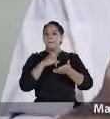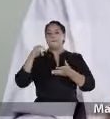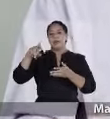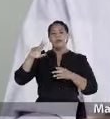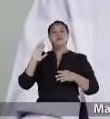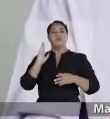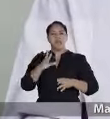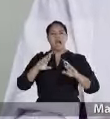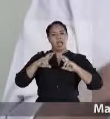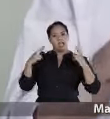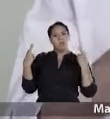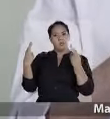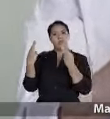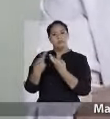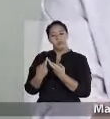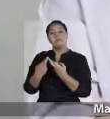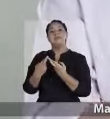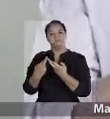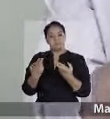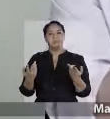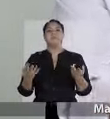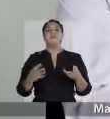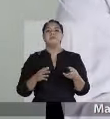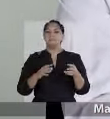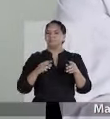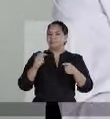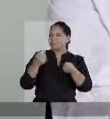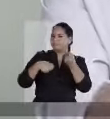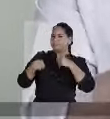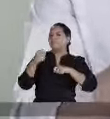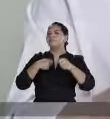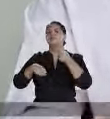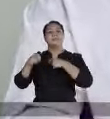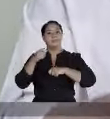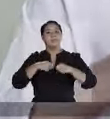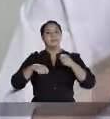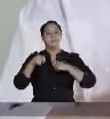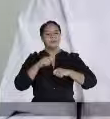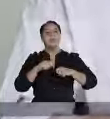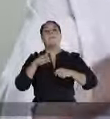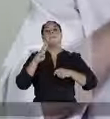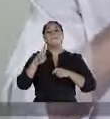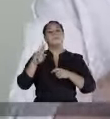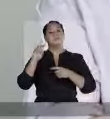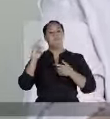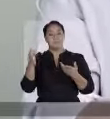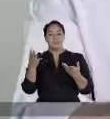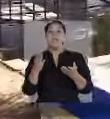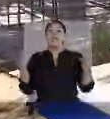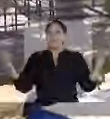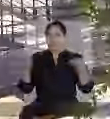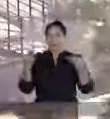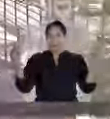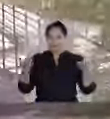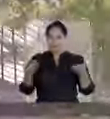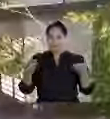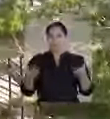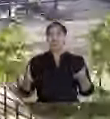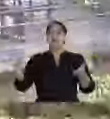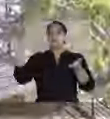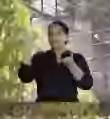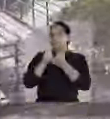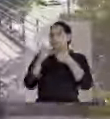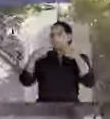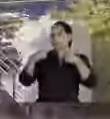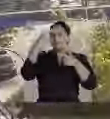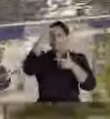Marcos Rota e eu já estivemos reunidos com o ministro das cidades para retomar as negociações do BRT. E agora, com